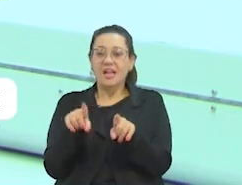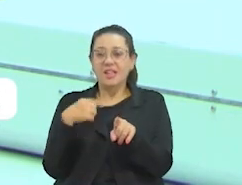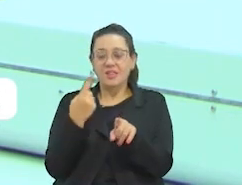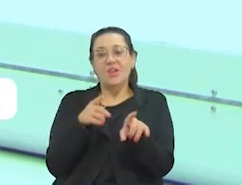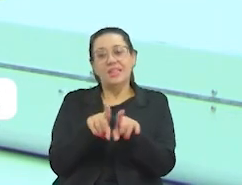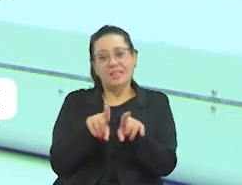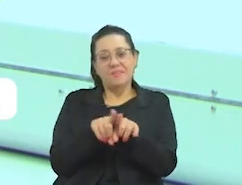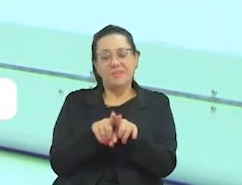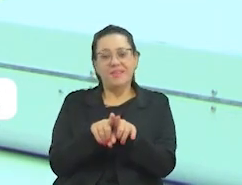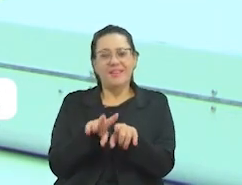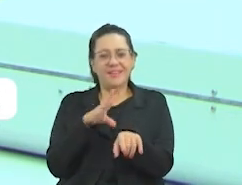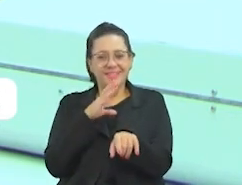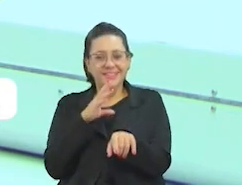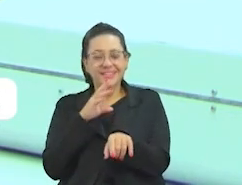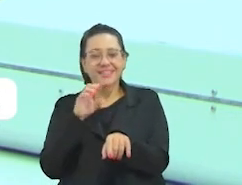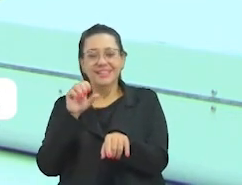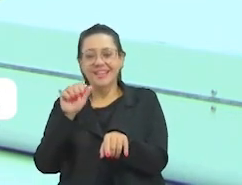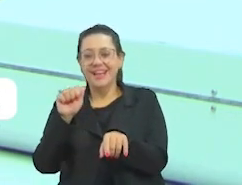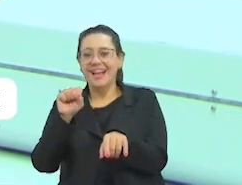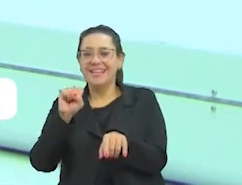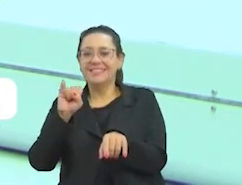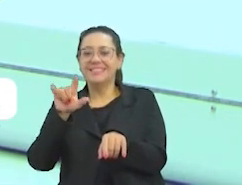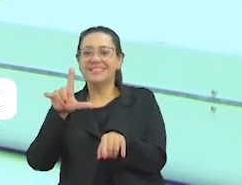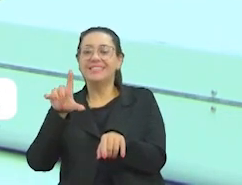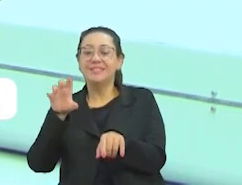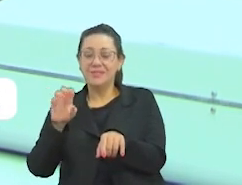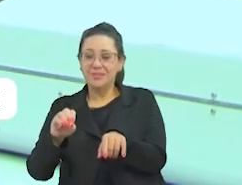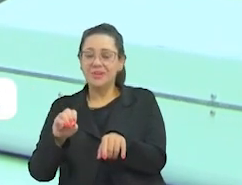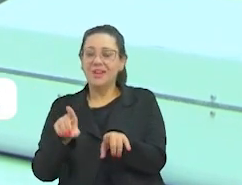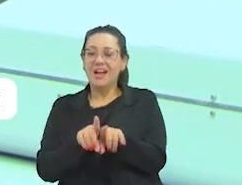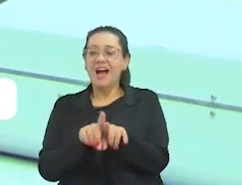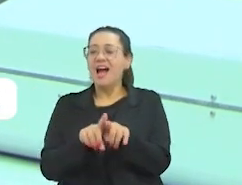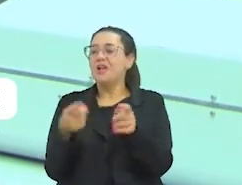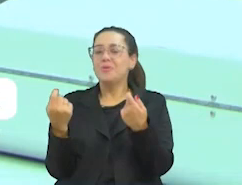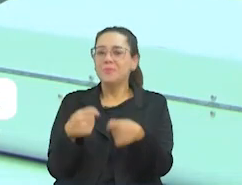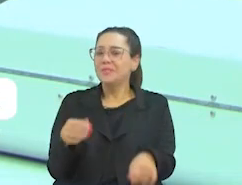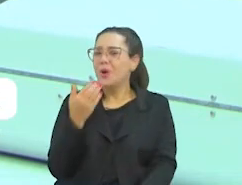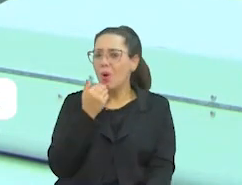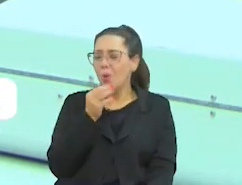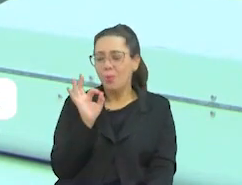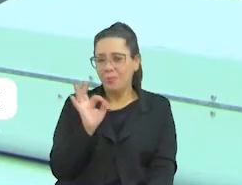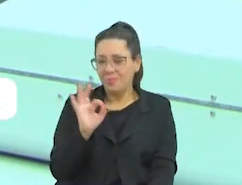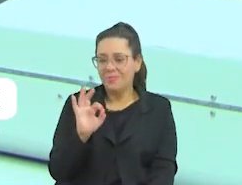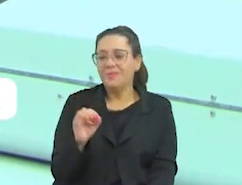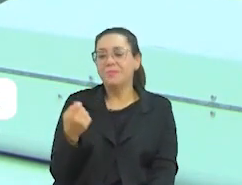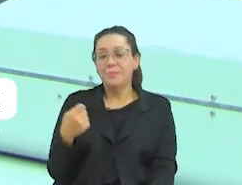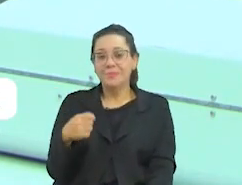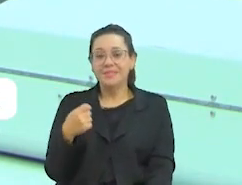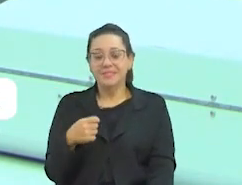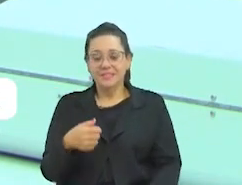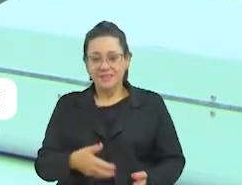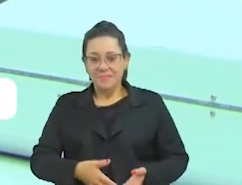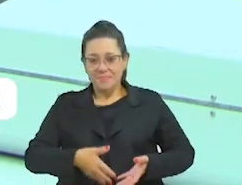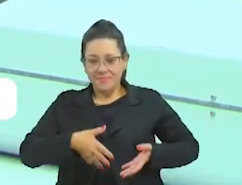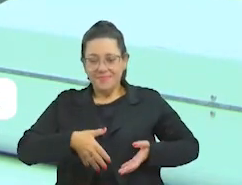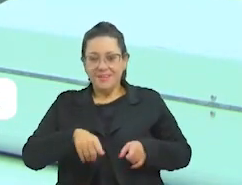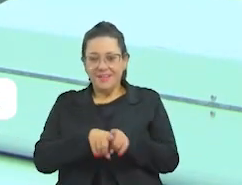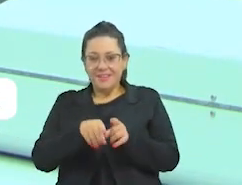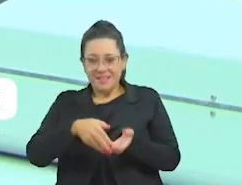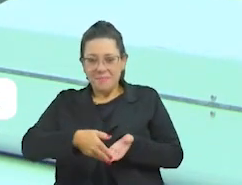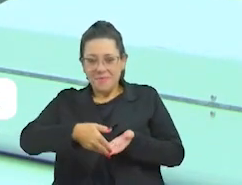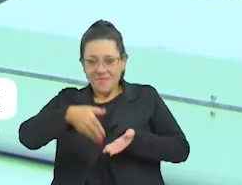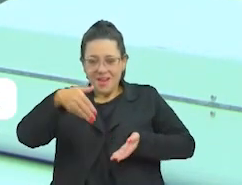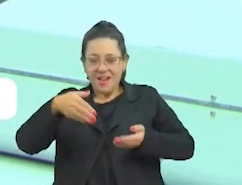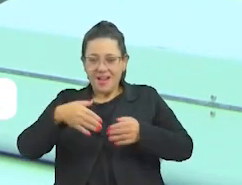Vicente. Então, poderá ser revertida em fralda ao vés de cesta básica, uma quantidade que irá para lá, para poder suprir a necessidade.